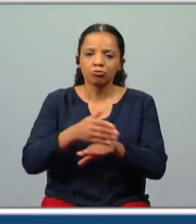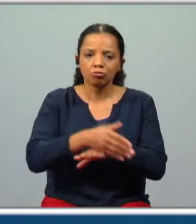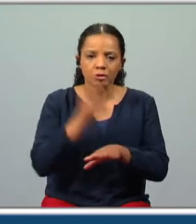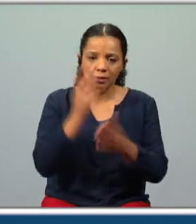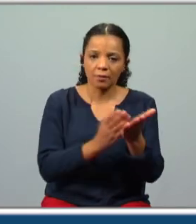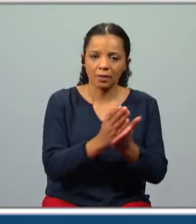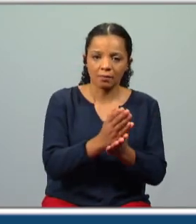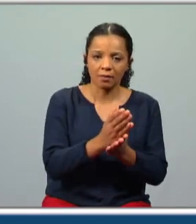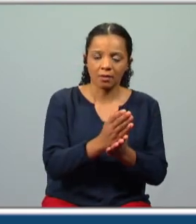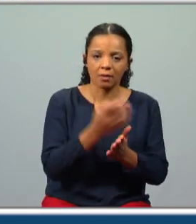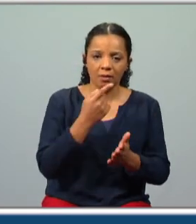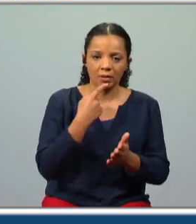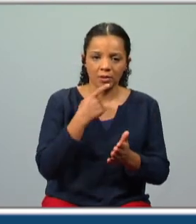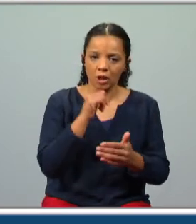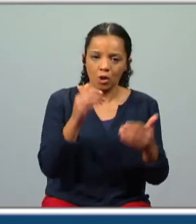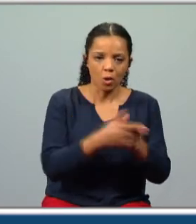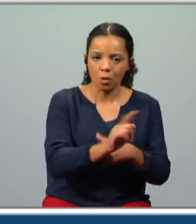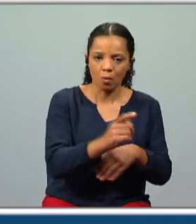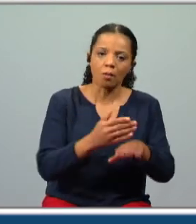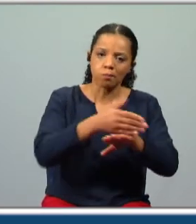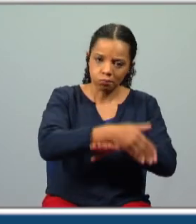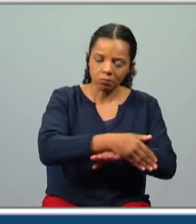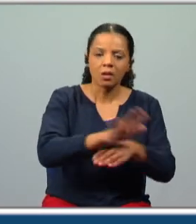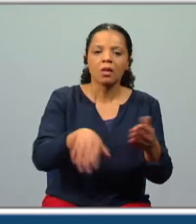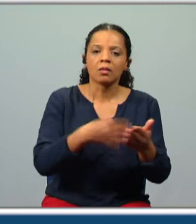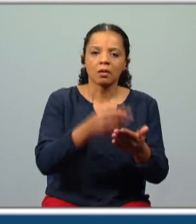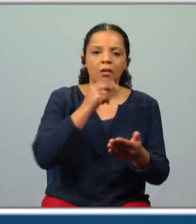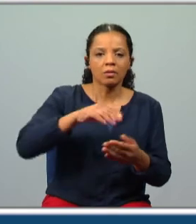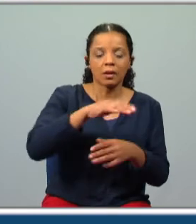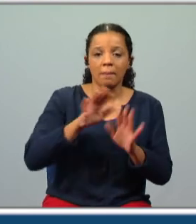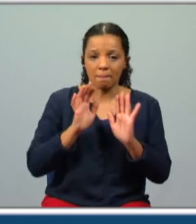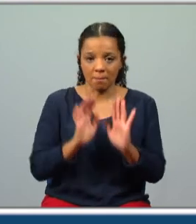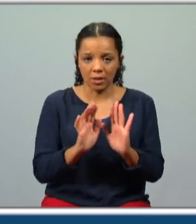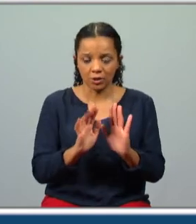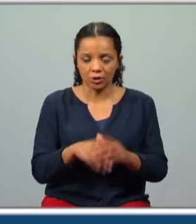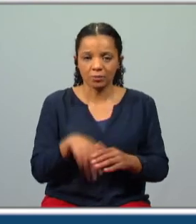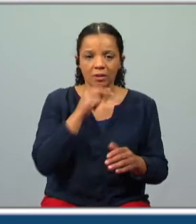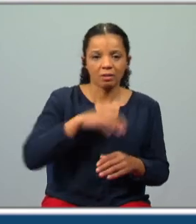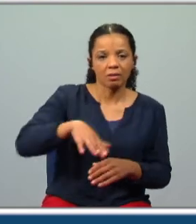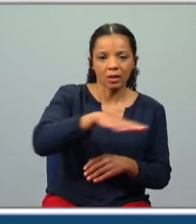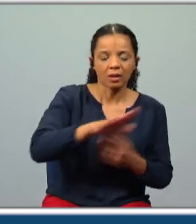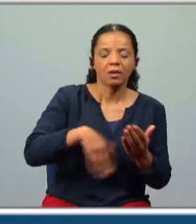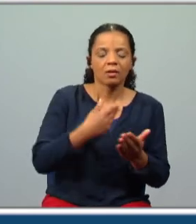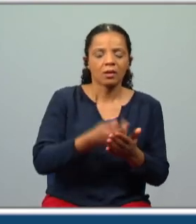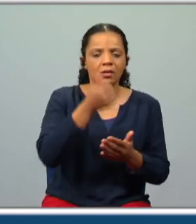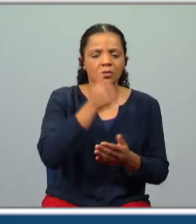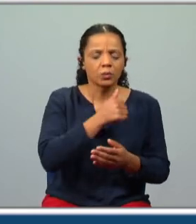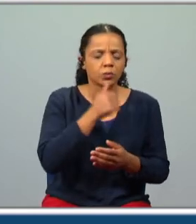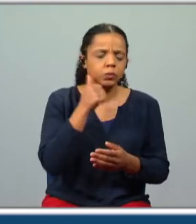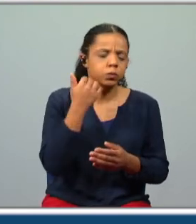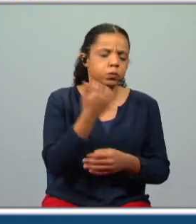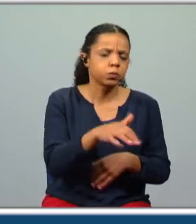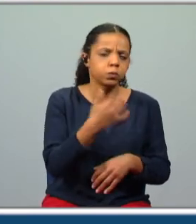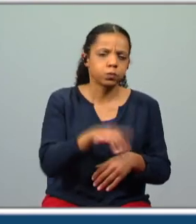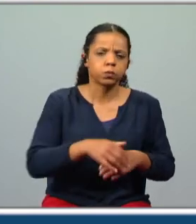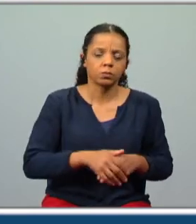repara eles não morrem no naufrágio eles conseguem chegar a terra mas é em terra que eles vão sofrer muitíssimo